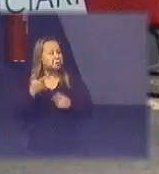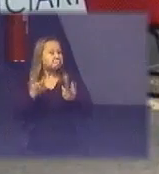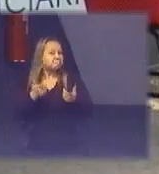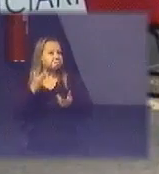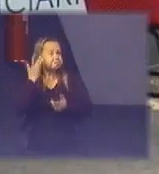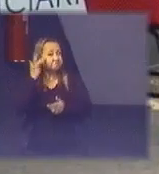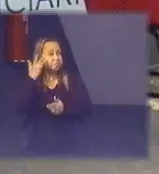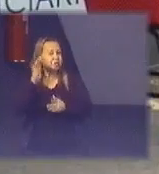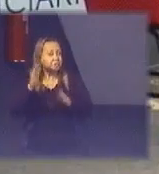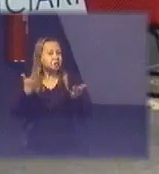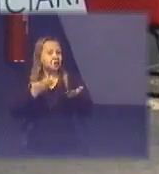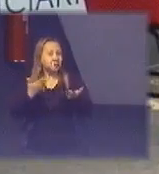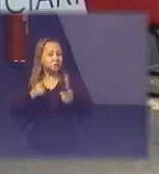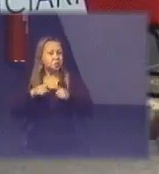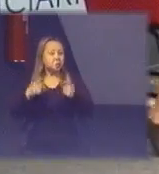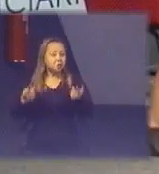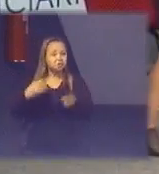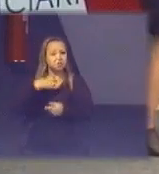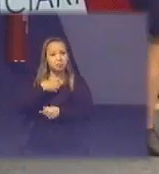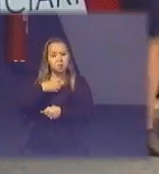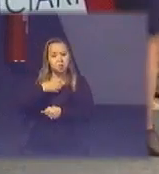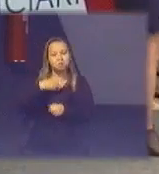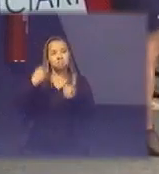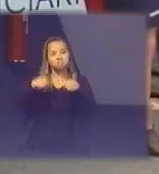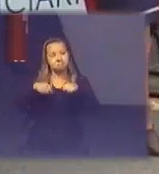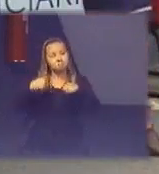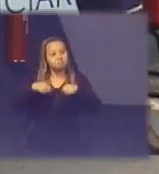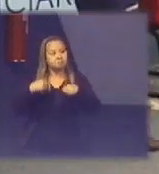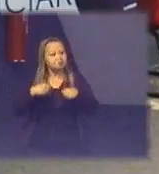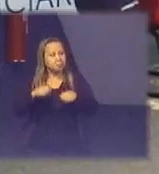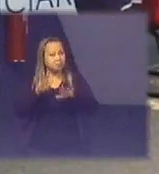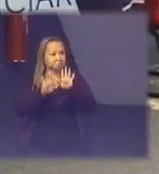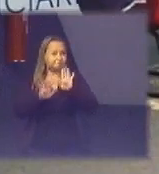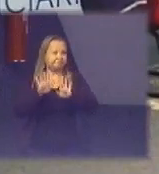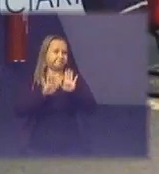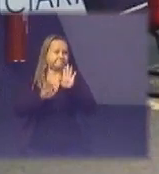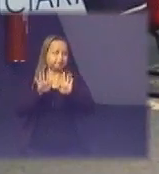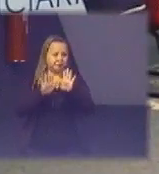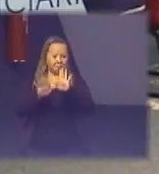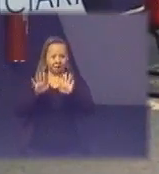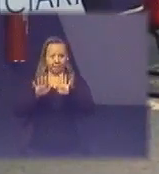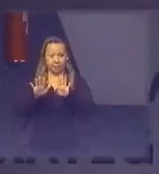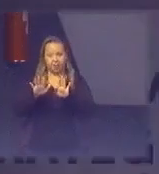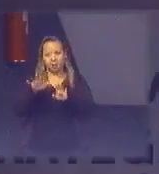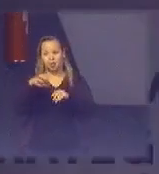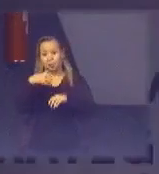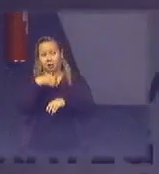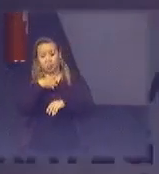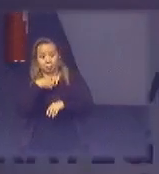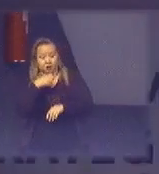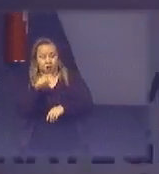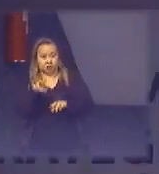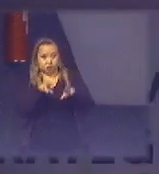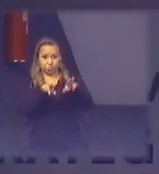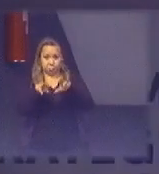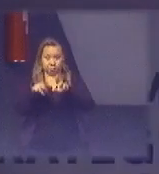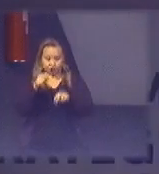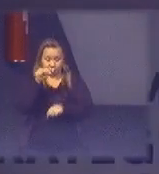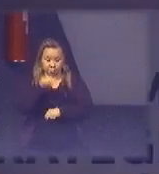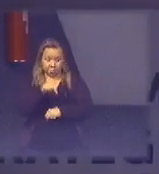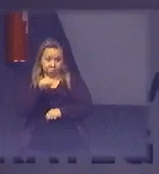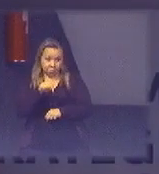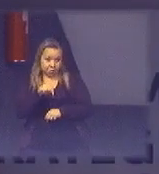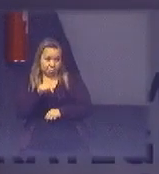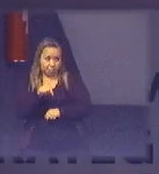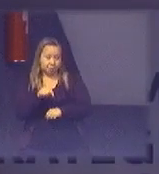está esse caso mas são situações que a gente tem que tomar algum cuidado pode passar então situações como essa eu repito a gente não tem dessa forma